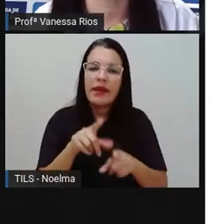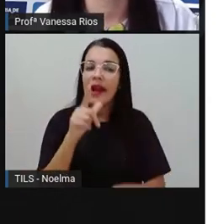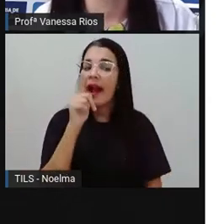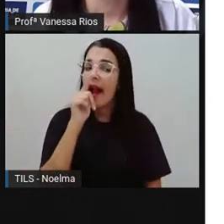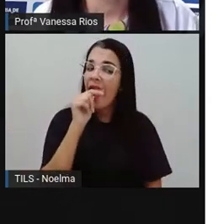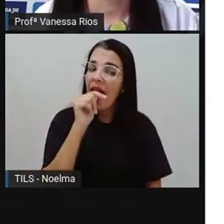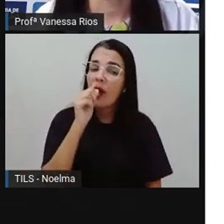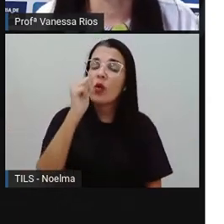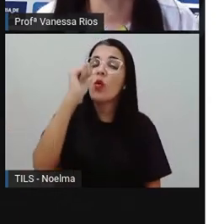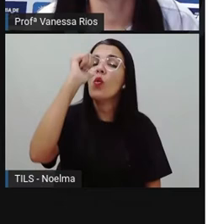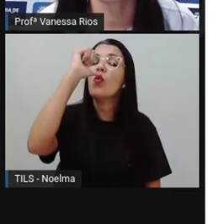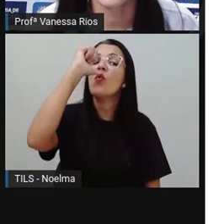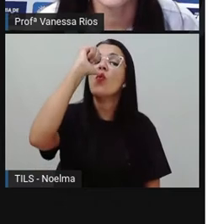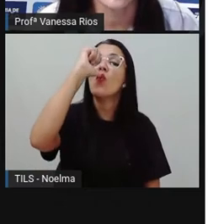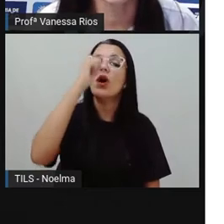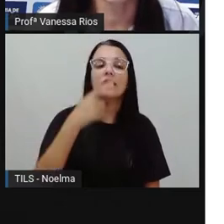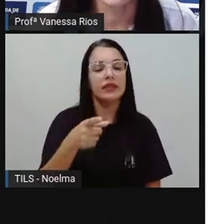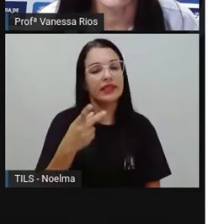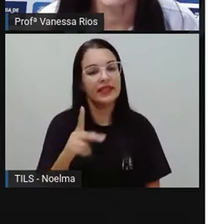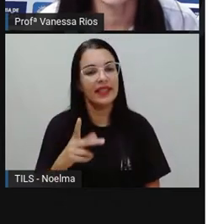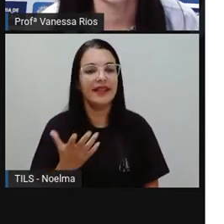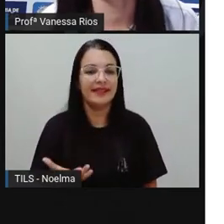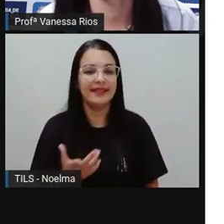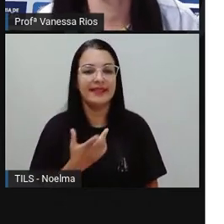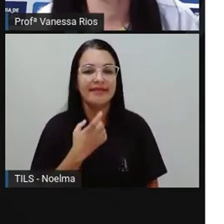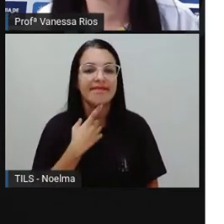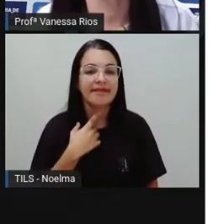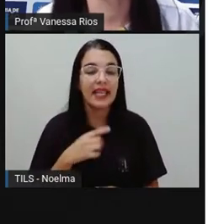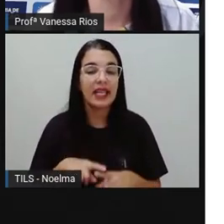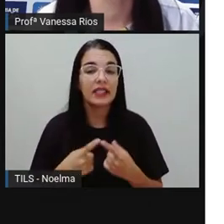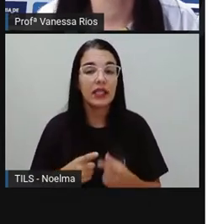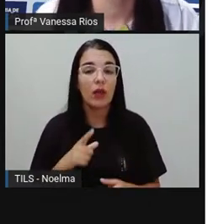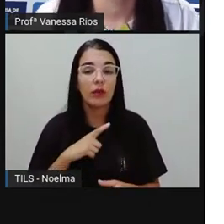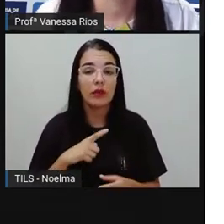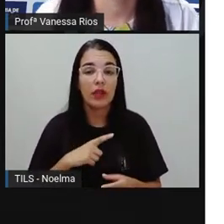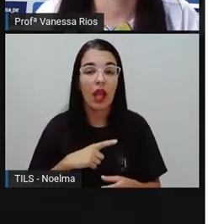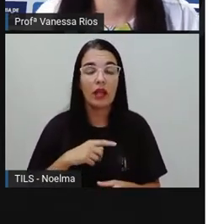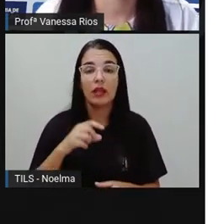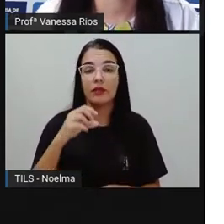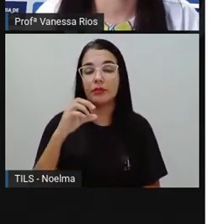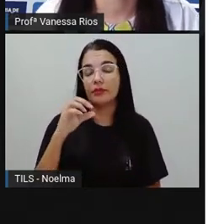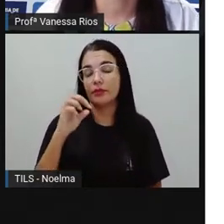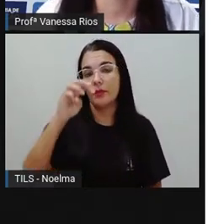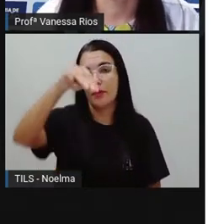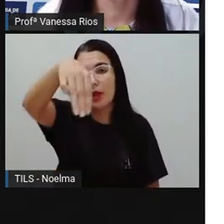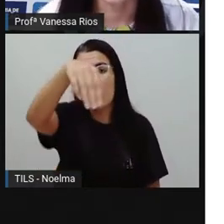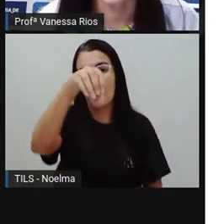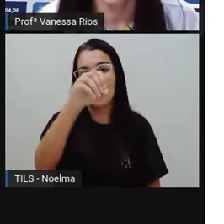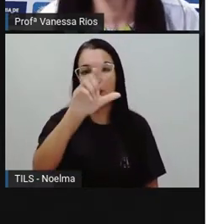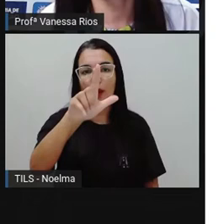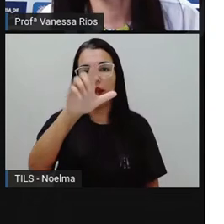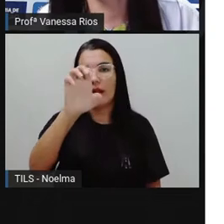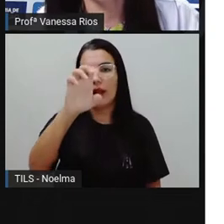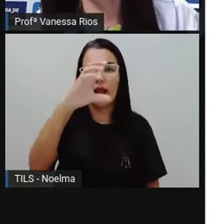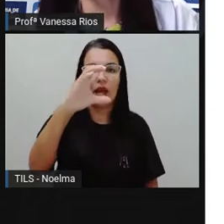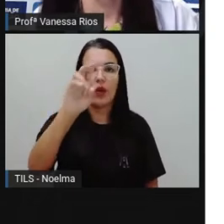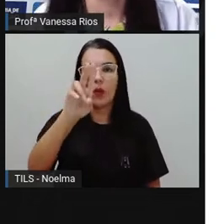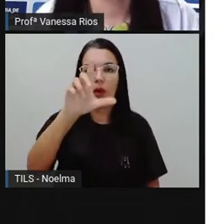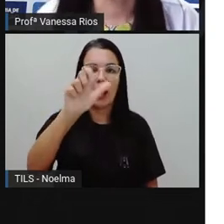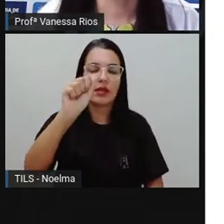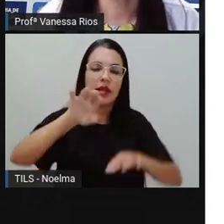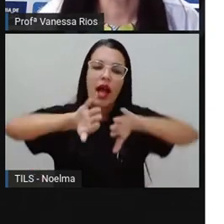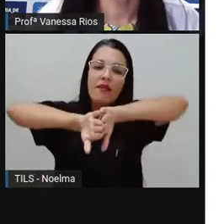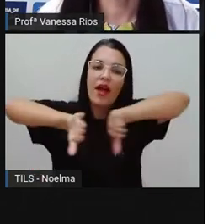sede, não é? A água no estado líquido, ela apresenta moléculas mais afastadas do que